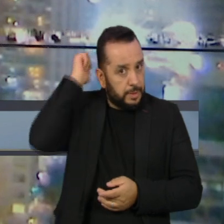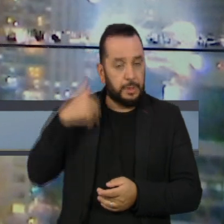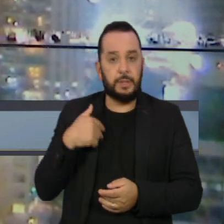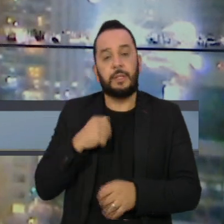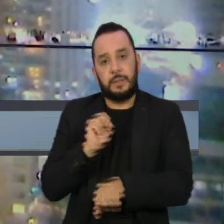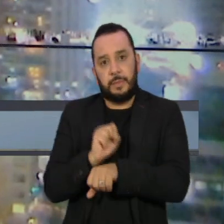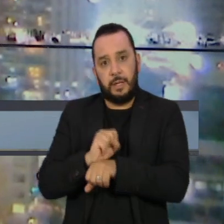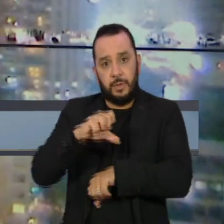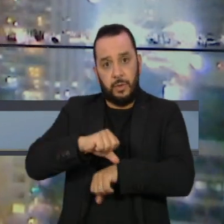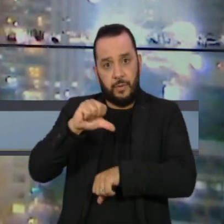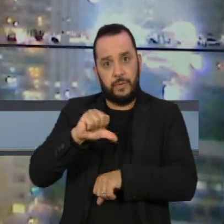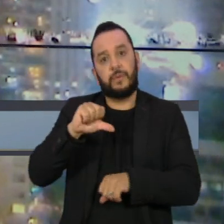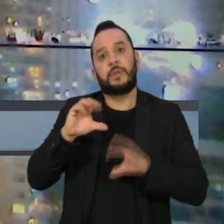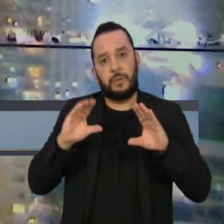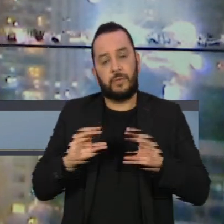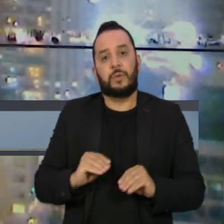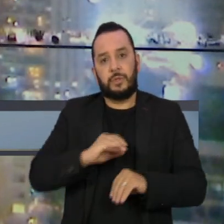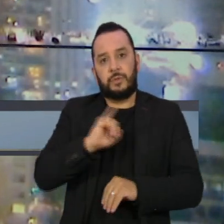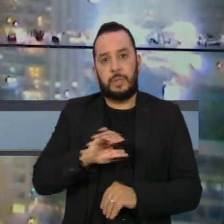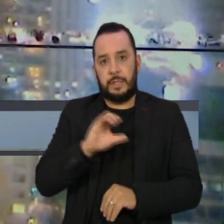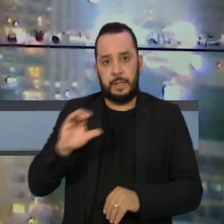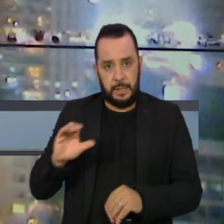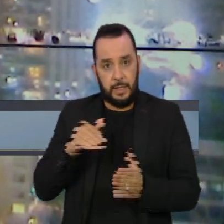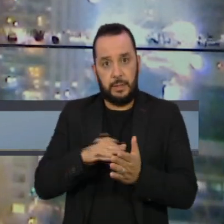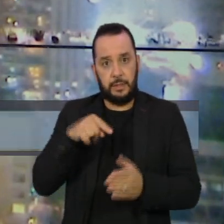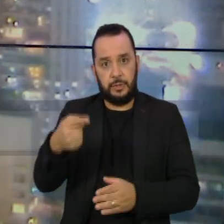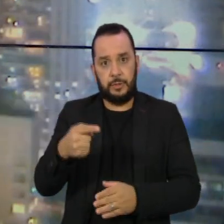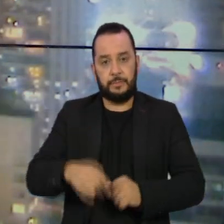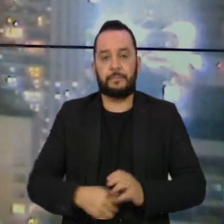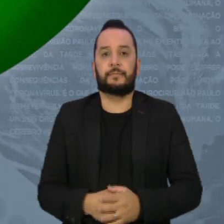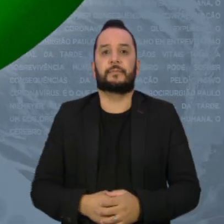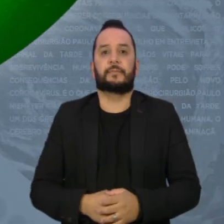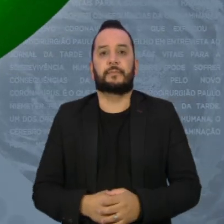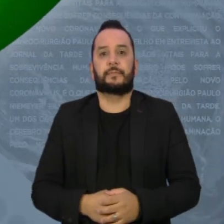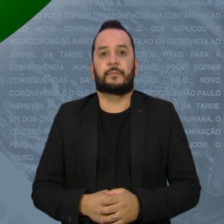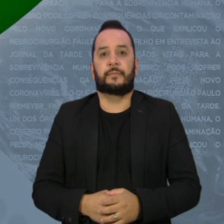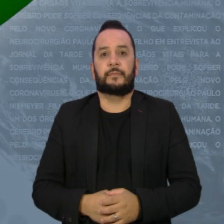Nos vemos às nove em ponto no Jornal da Cultura. Até já.